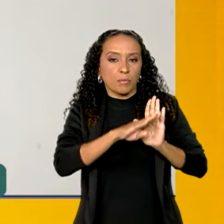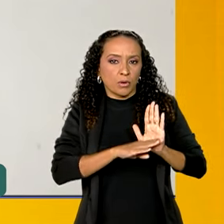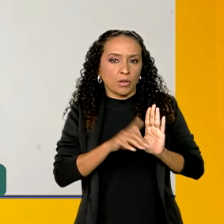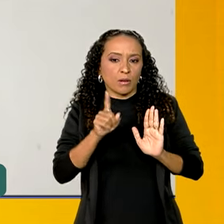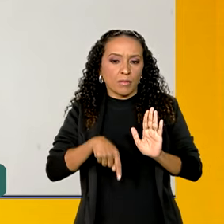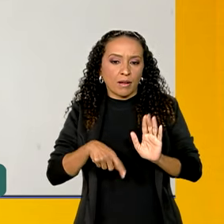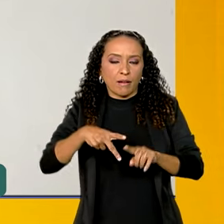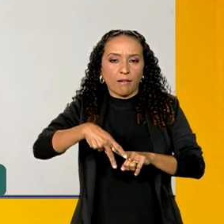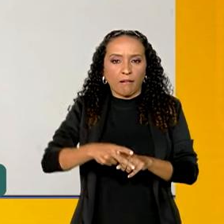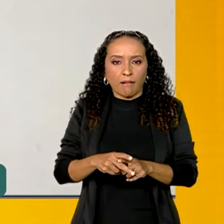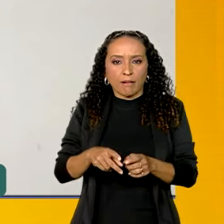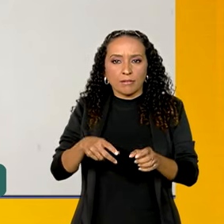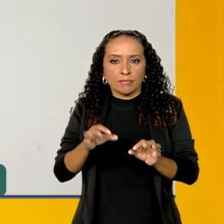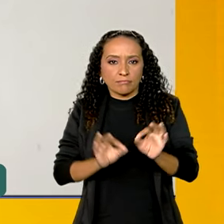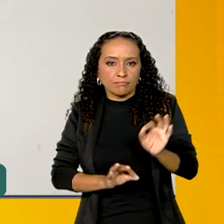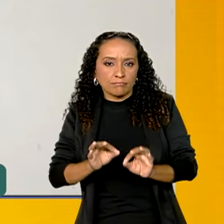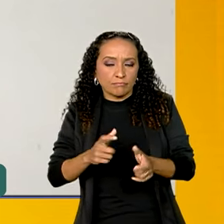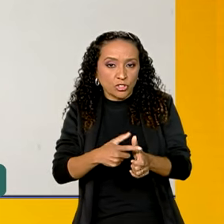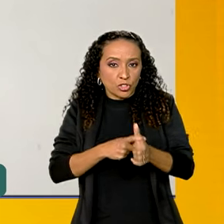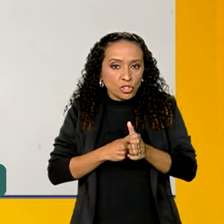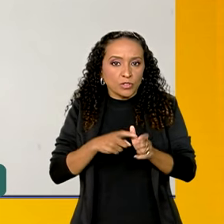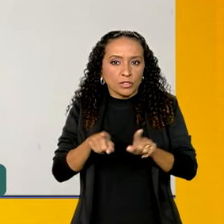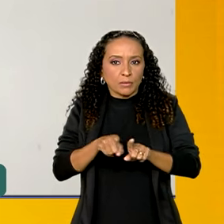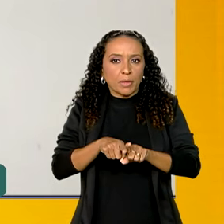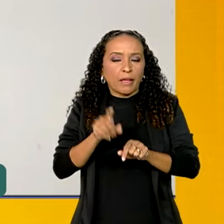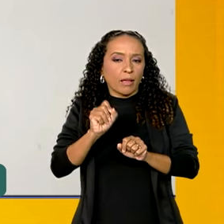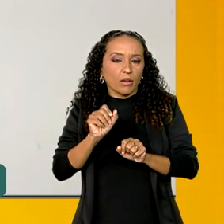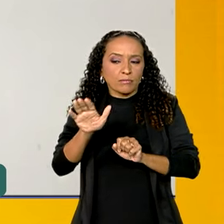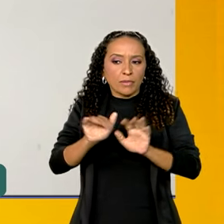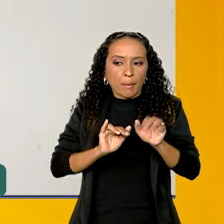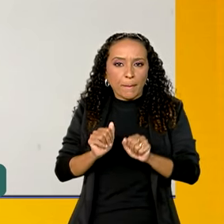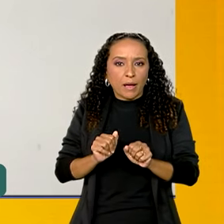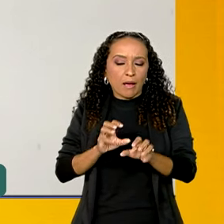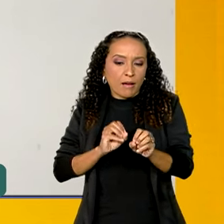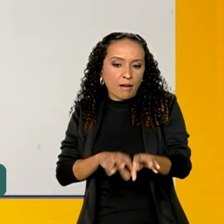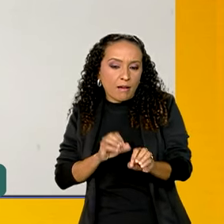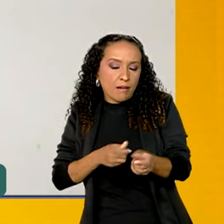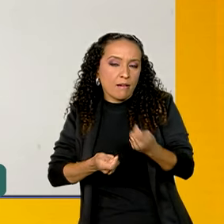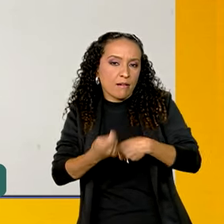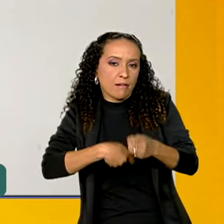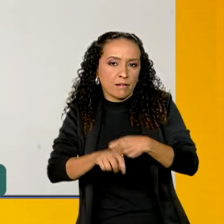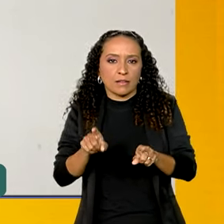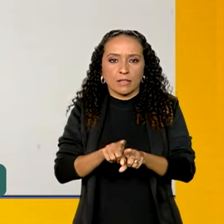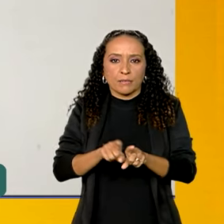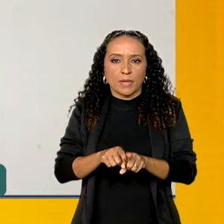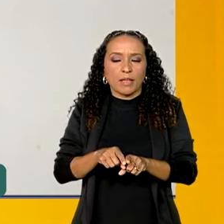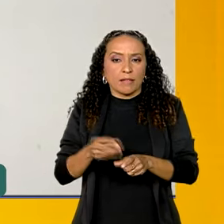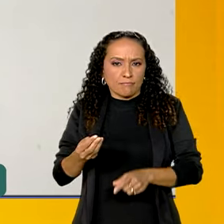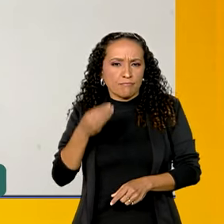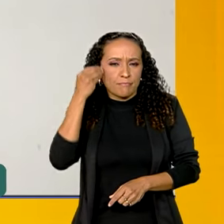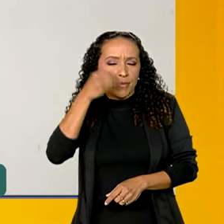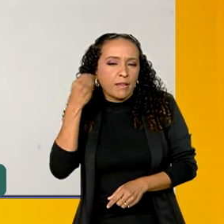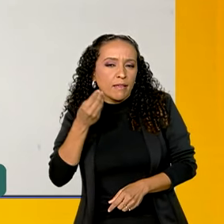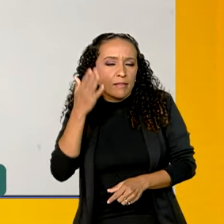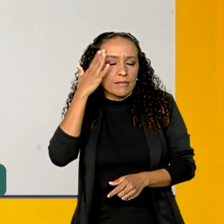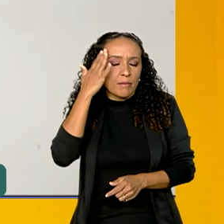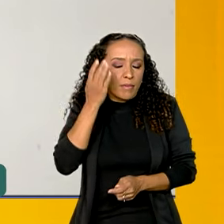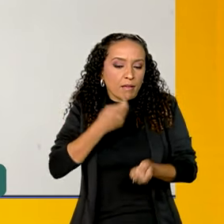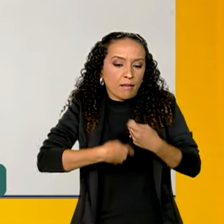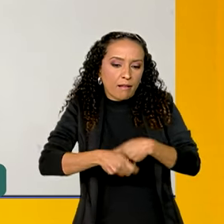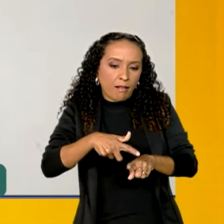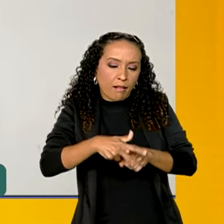além de renegociar a dívida, ele é também um chamado a educação financeira. Então, além da própria experiência de poder renegociar,